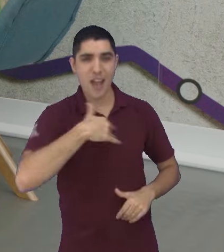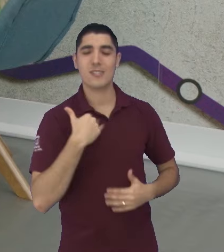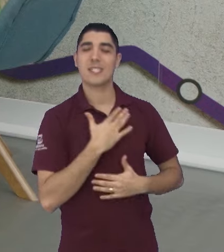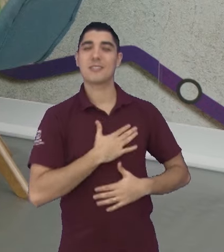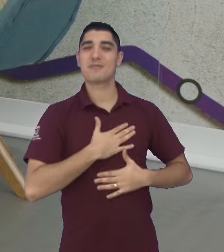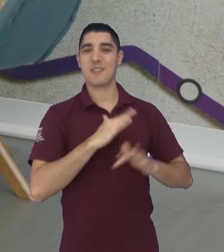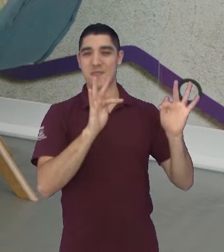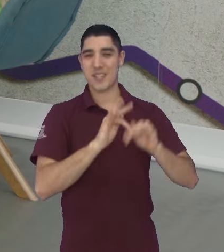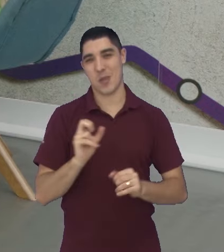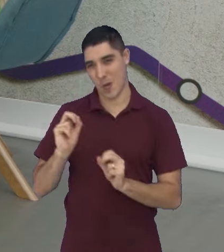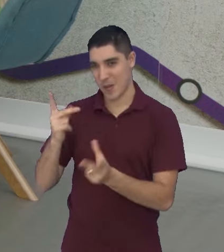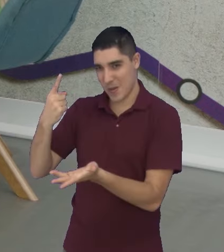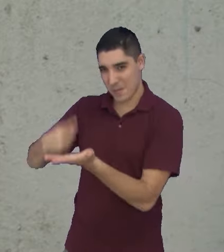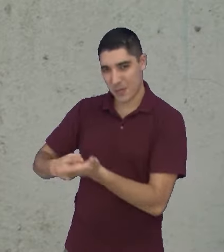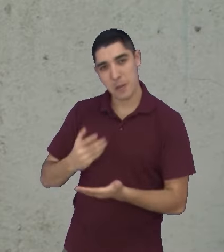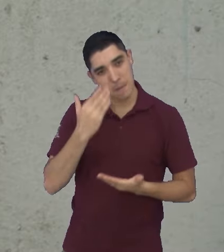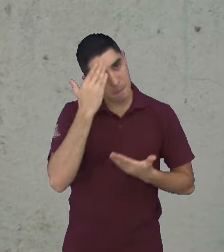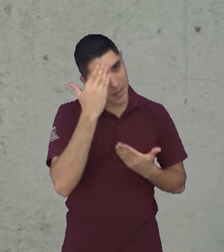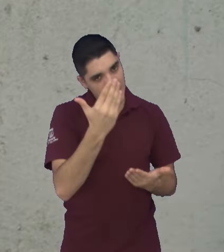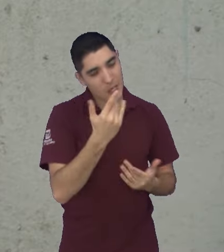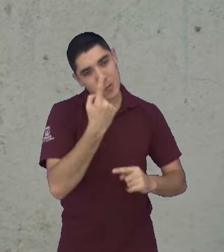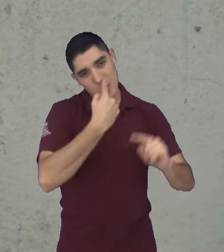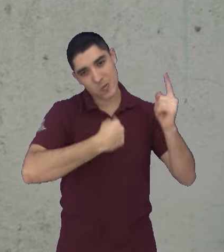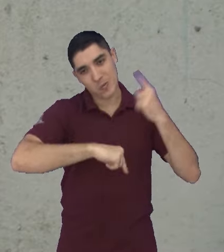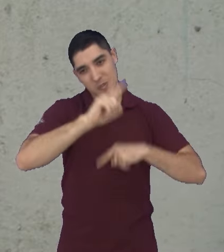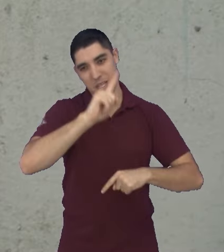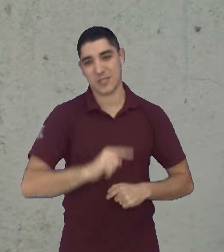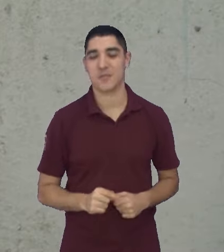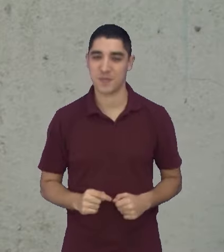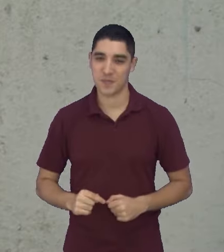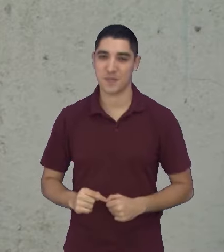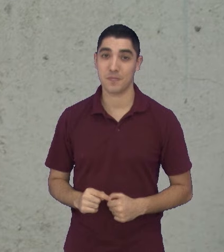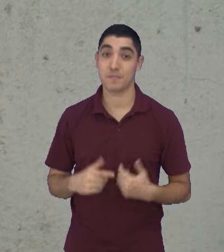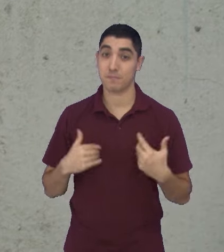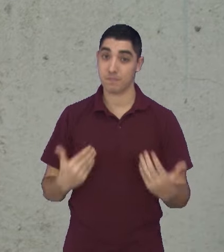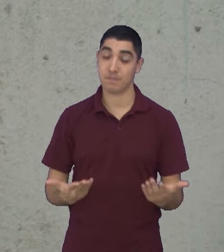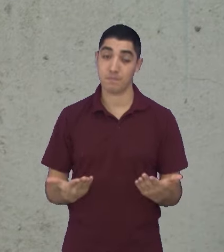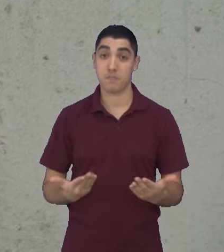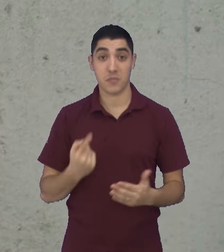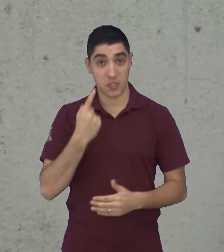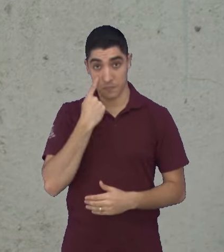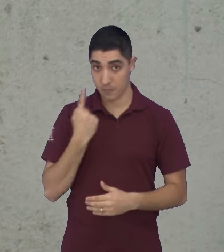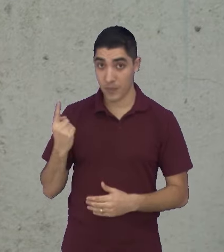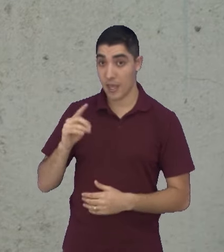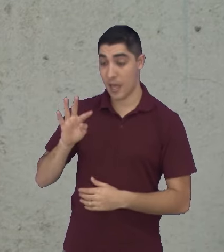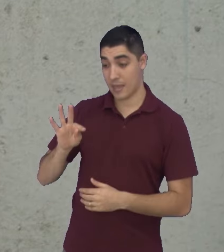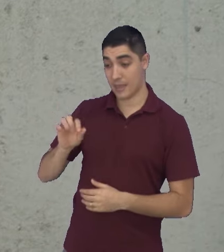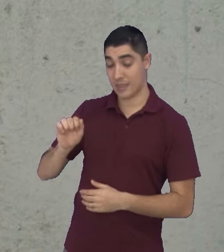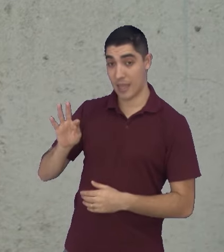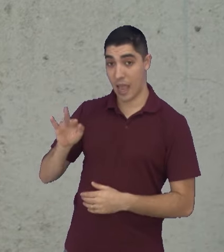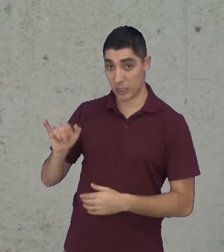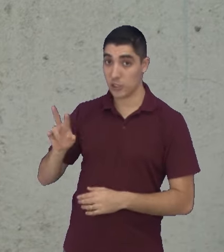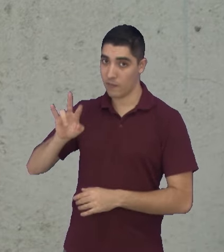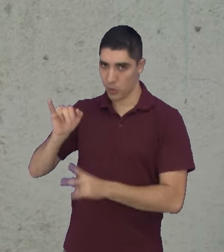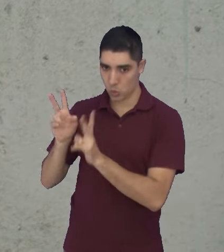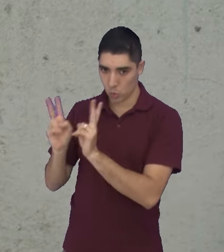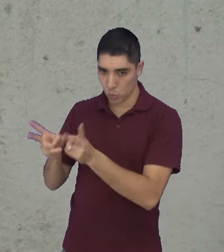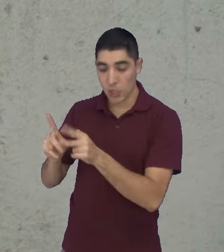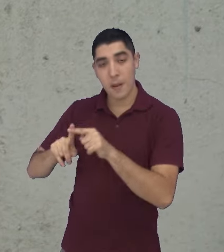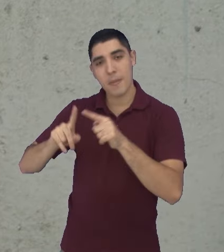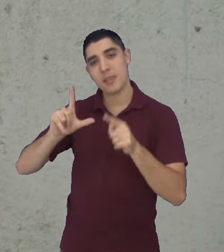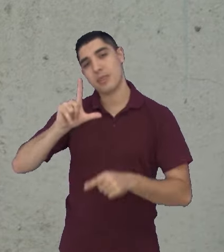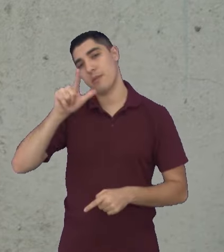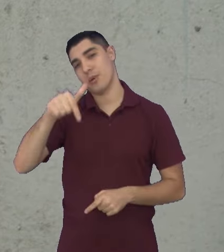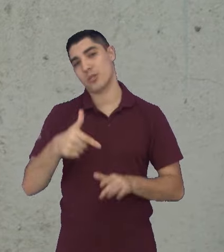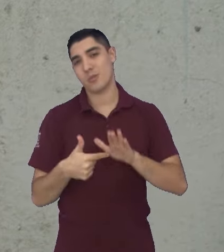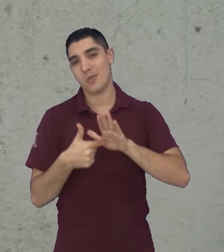feliz, viu? Combinado. Obrigada por sucesso, tá? Muito boa sorte para você, viu? Gente, é isso, viu? A Tati fica por aqui, mas a gente continua falando desse